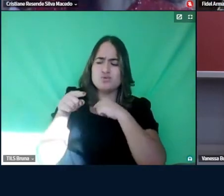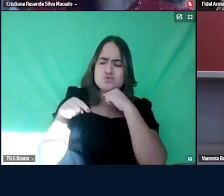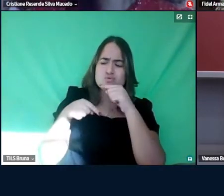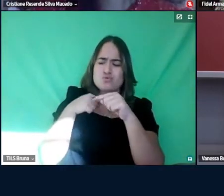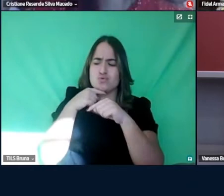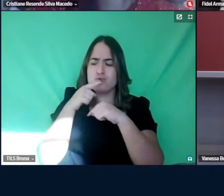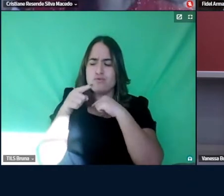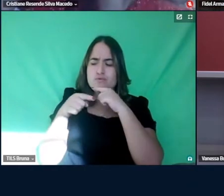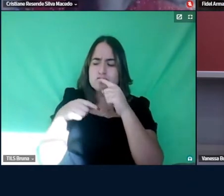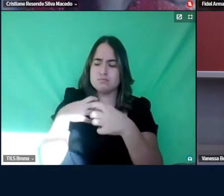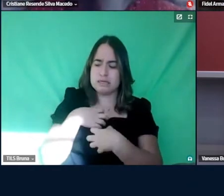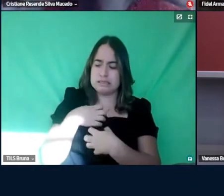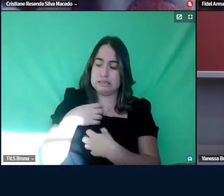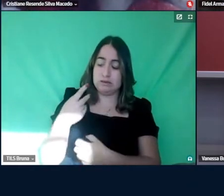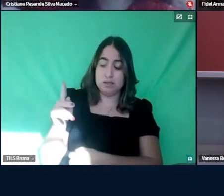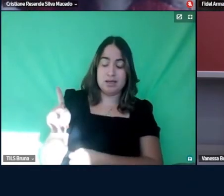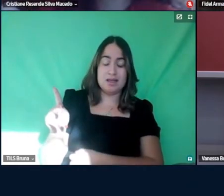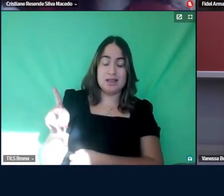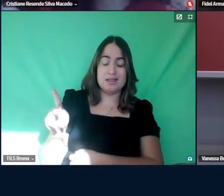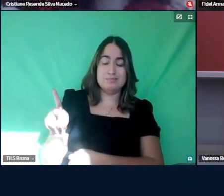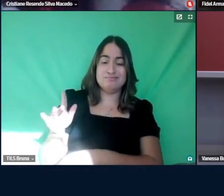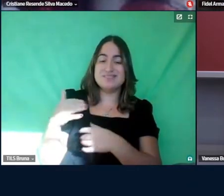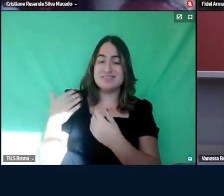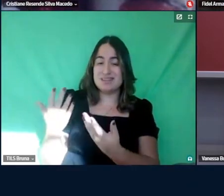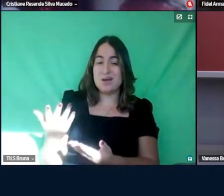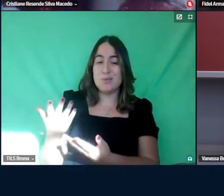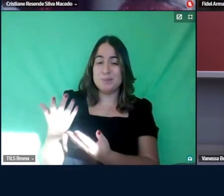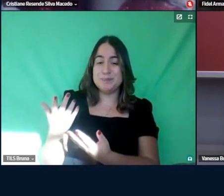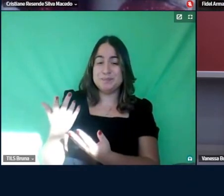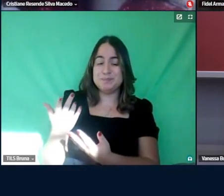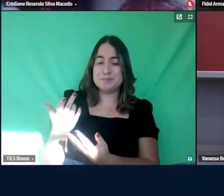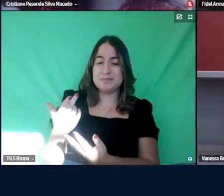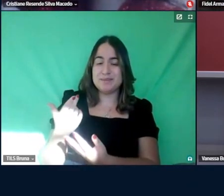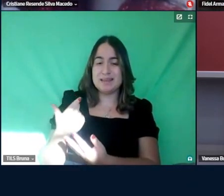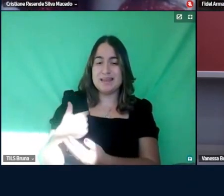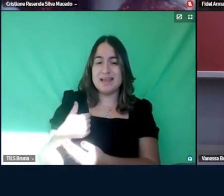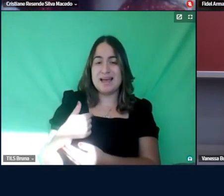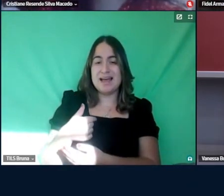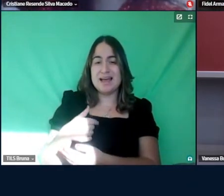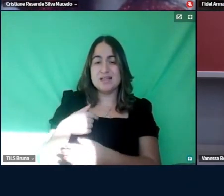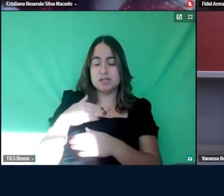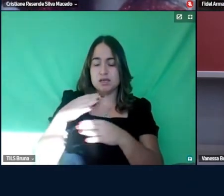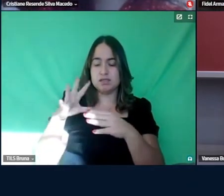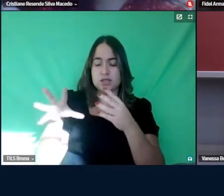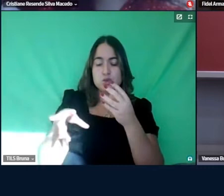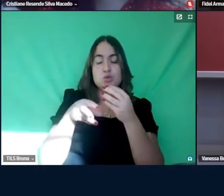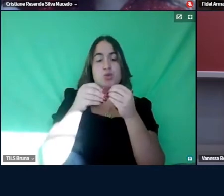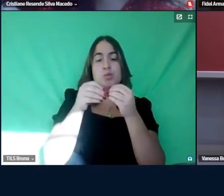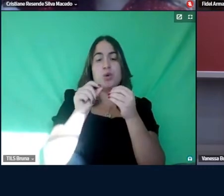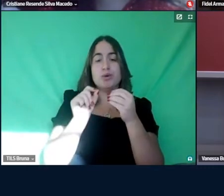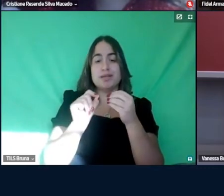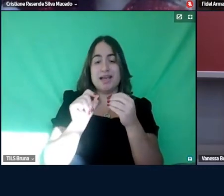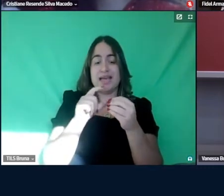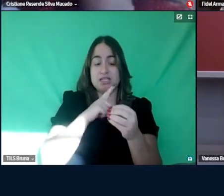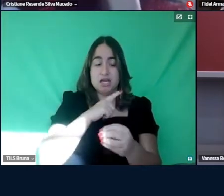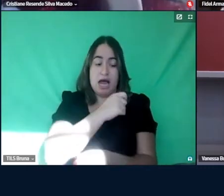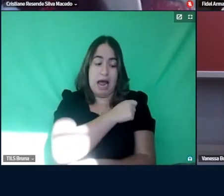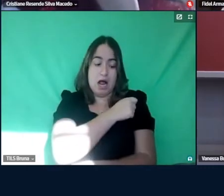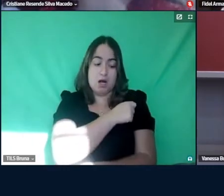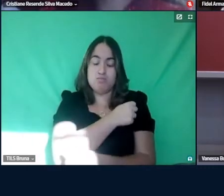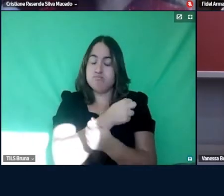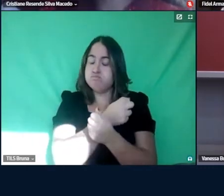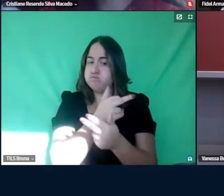atitudes dele, né, então, assim, e aí, somado a isso, eu tinha vários alunos que